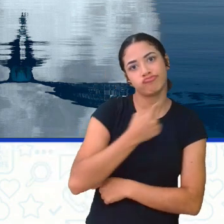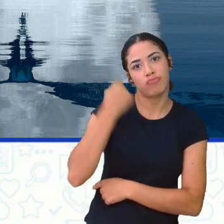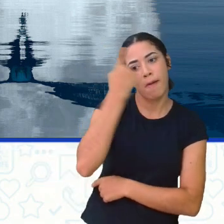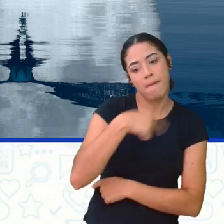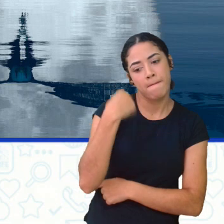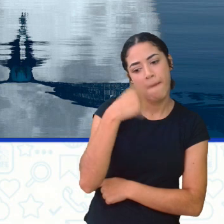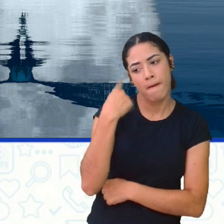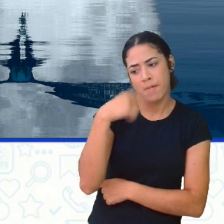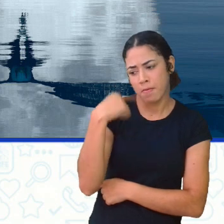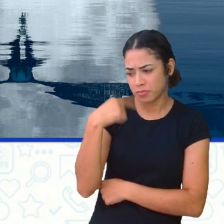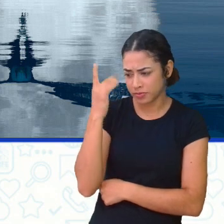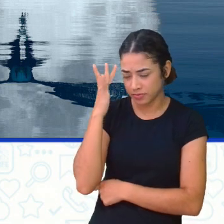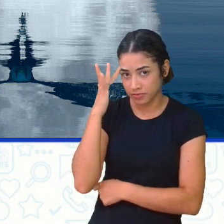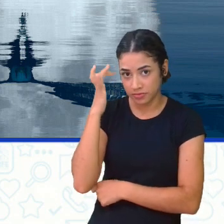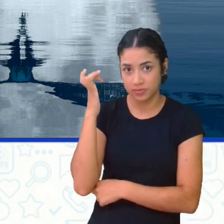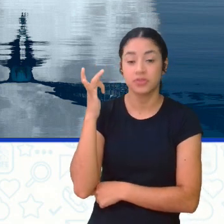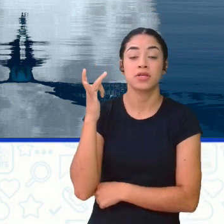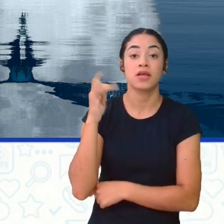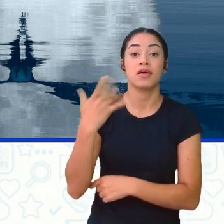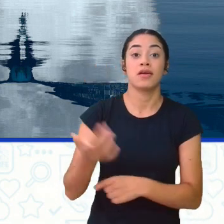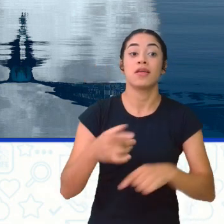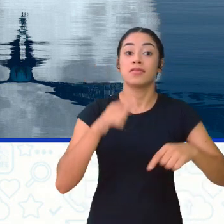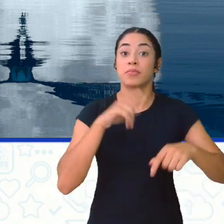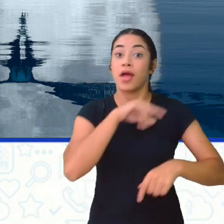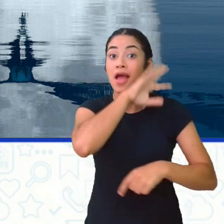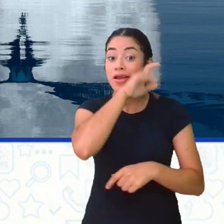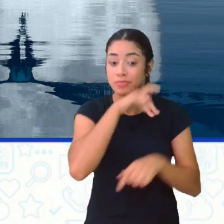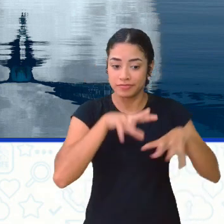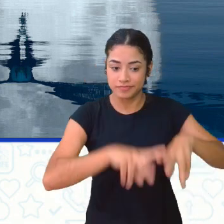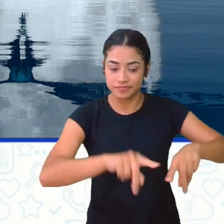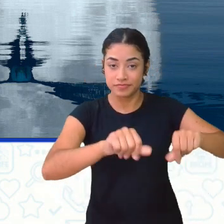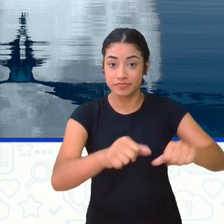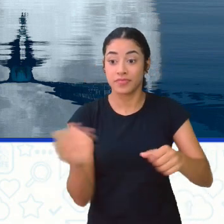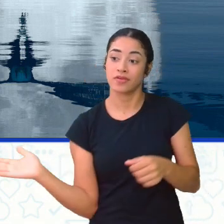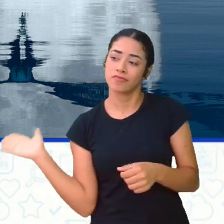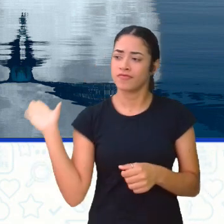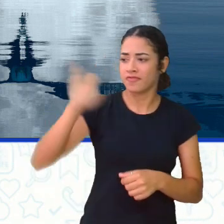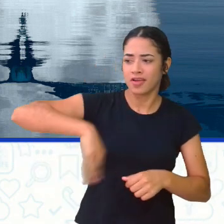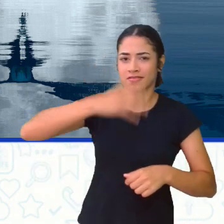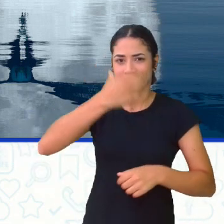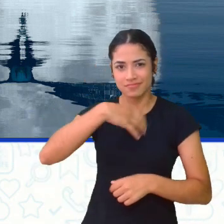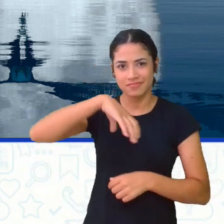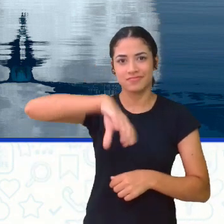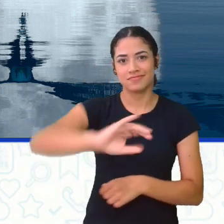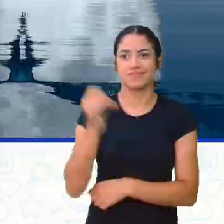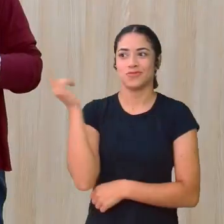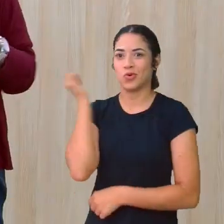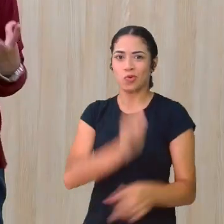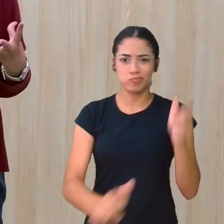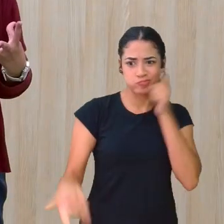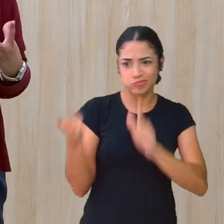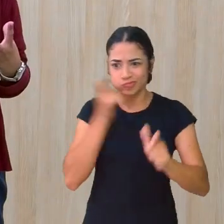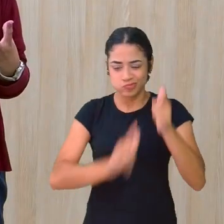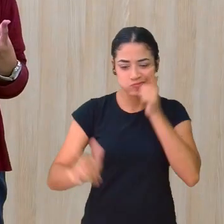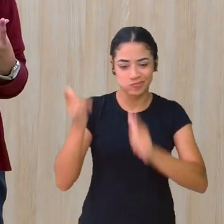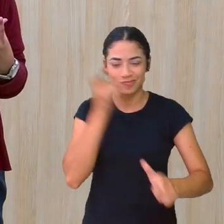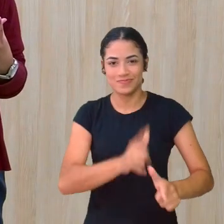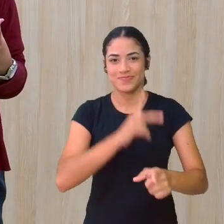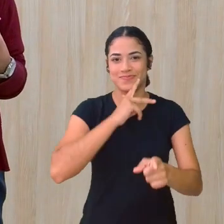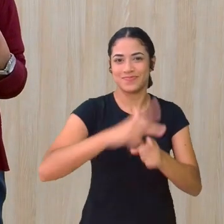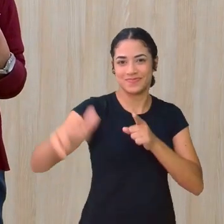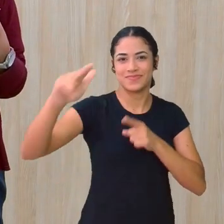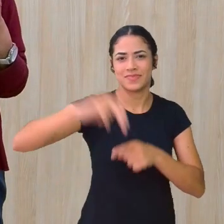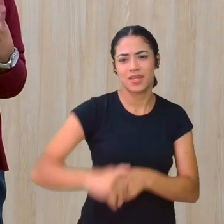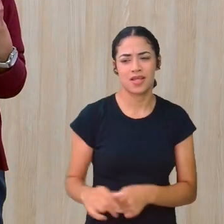as animais terrestres deram a volta por cima, trouxeram os elefantes e aparentemente estavam ganhando a batalha Vamos ver como é que o nosso